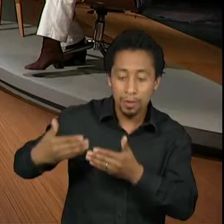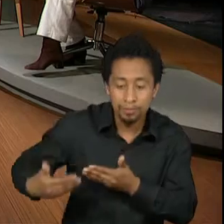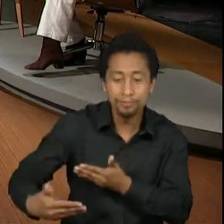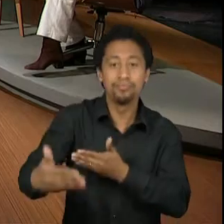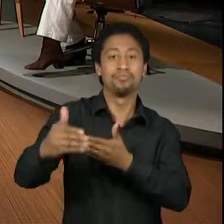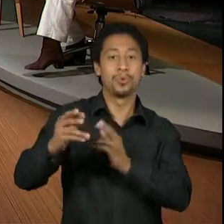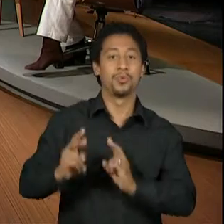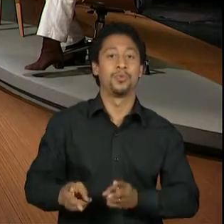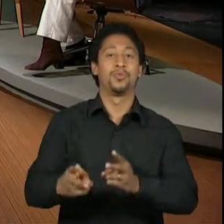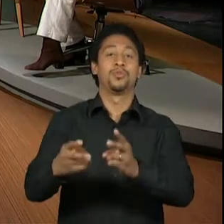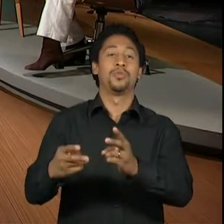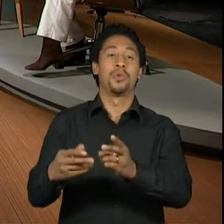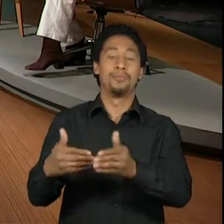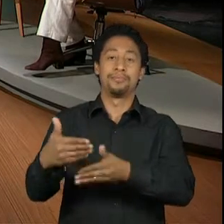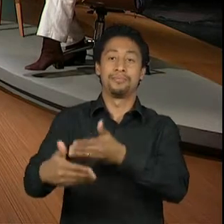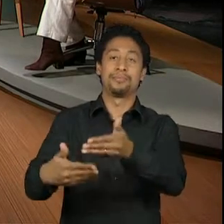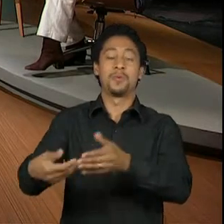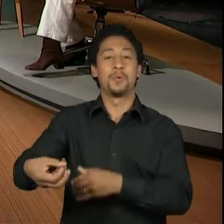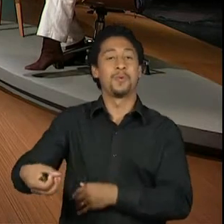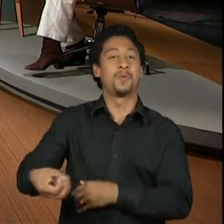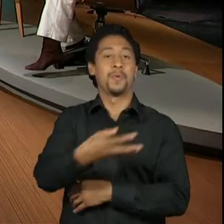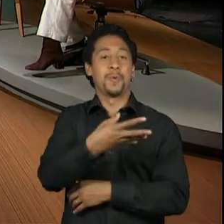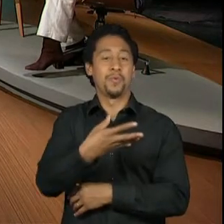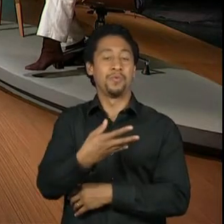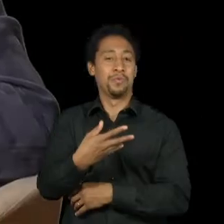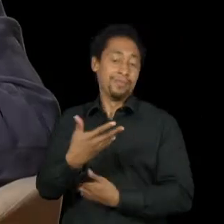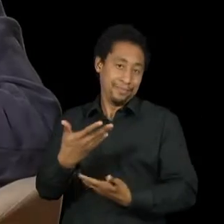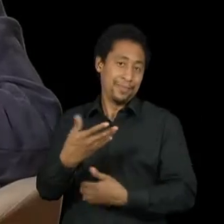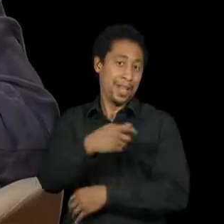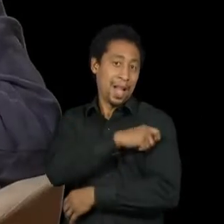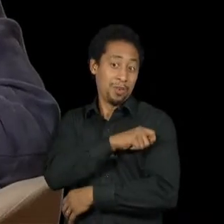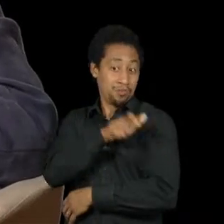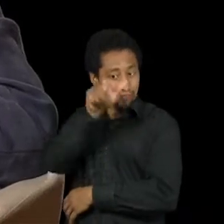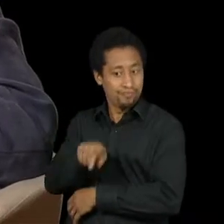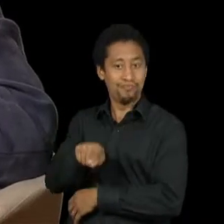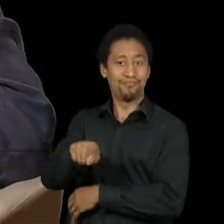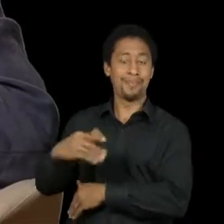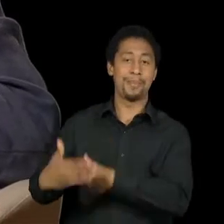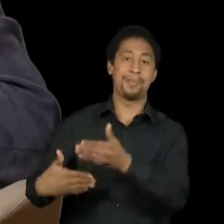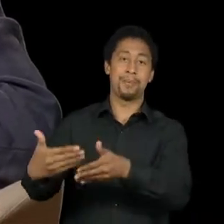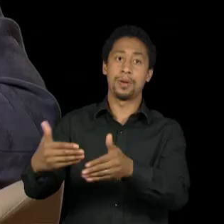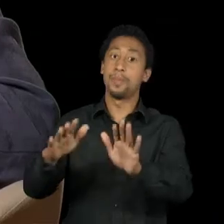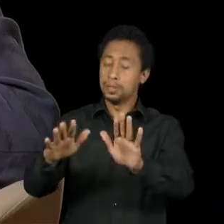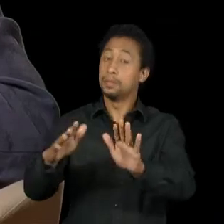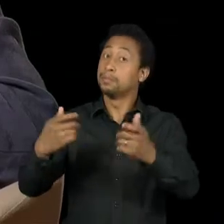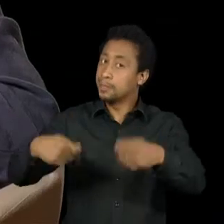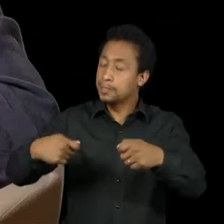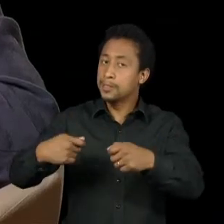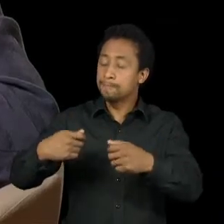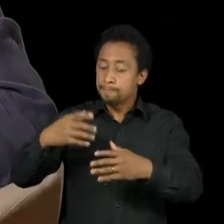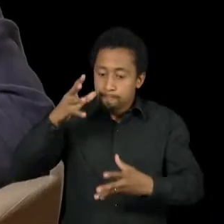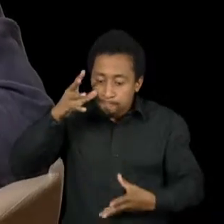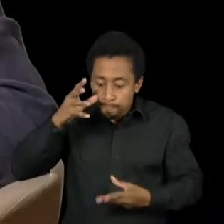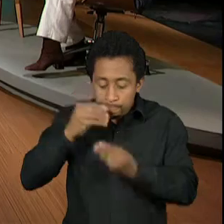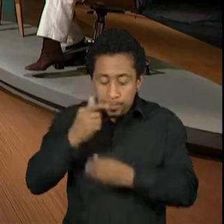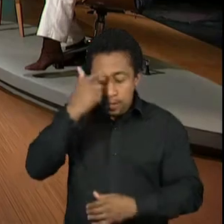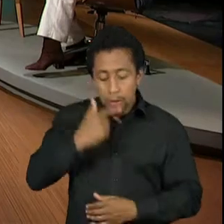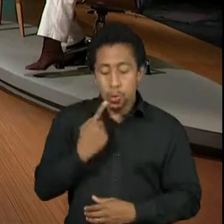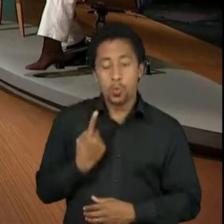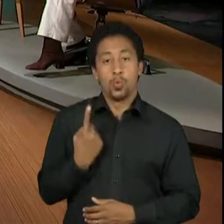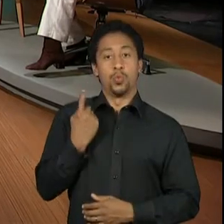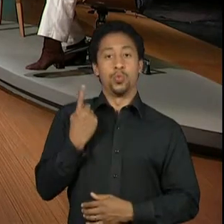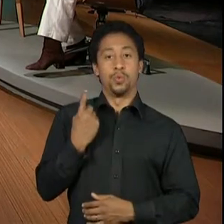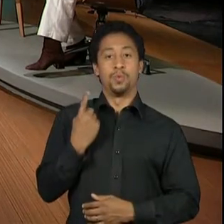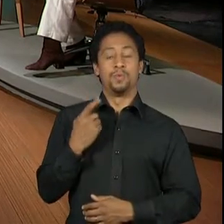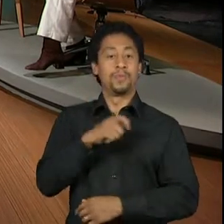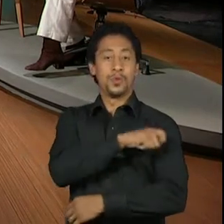contribua para a construção dele. Mas, que ele saiba que ele é único, que a origem dele é